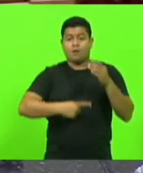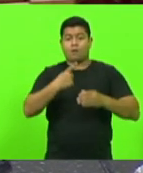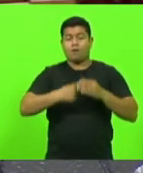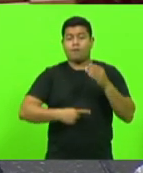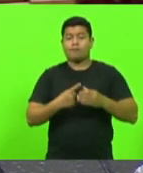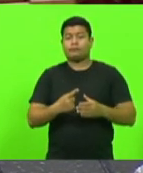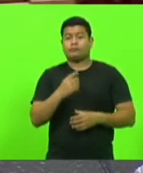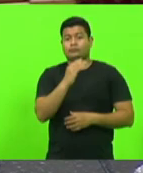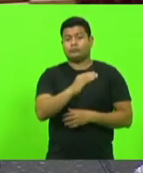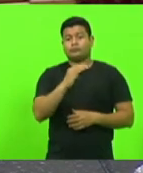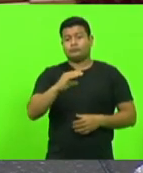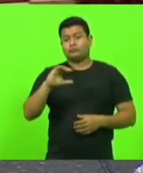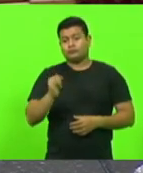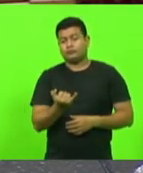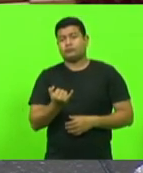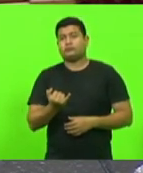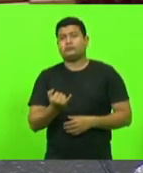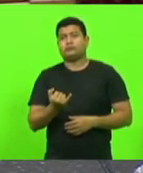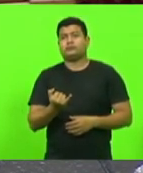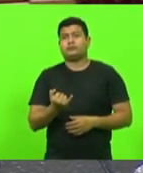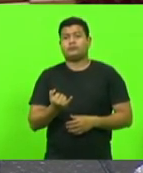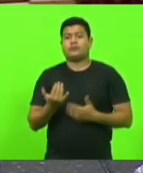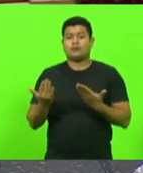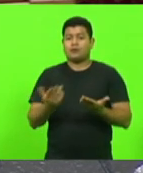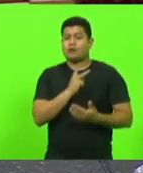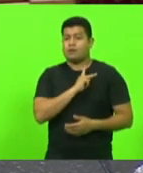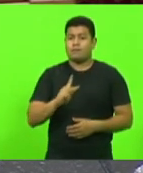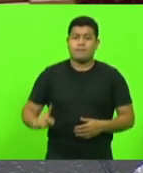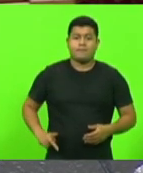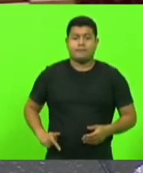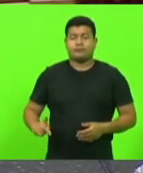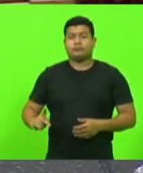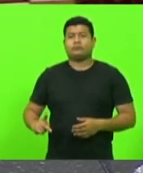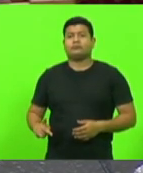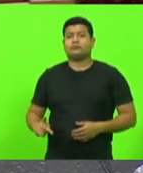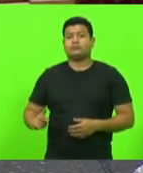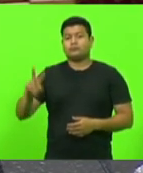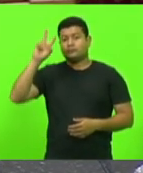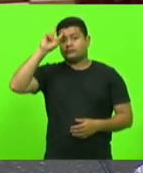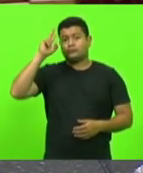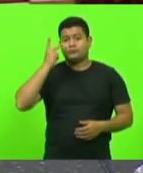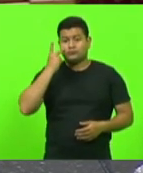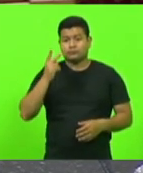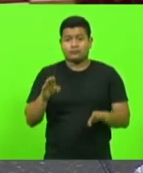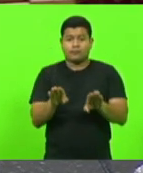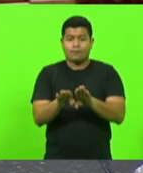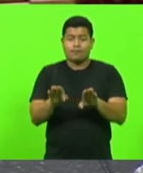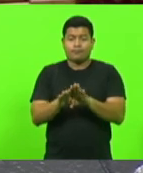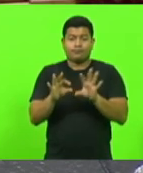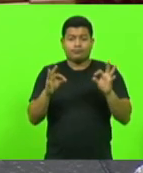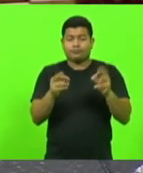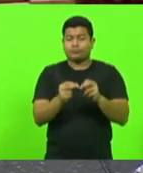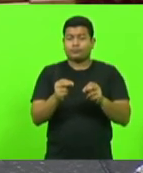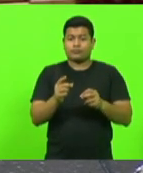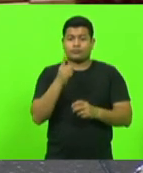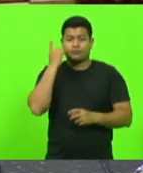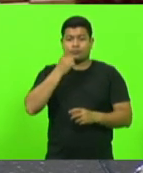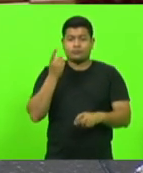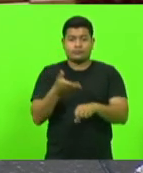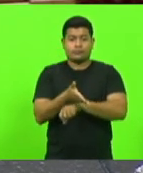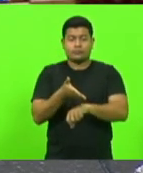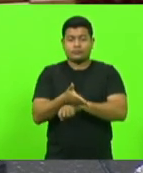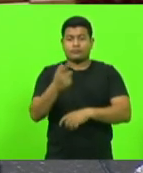à Comissão de Constituição e Justiça, ao presidente Milton Obos e a todos os deputados que compõem aquela importante